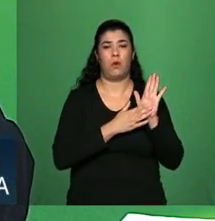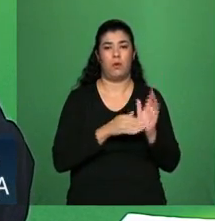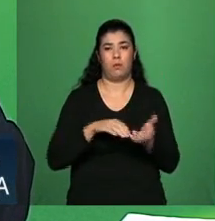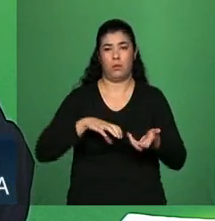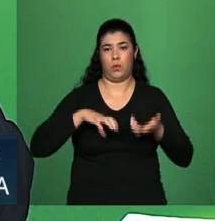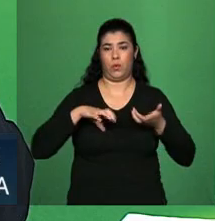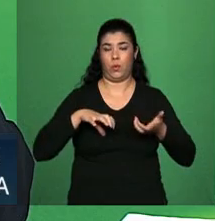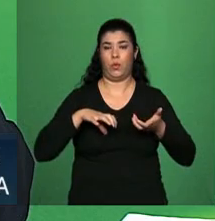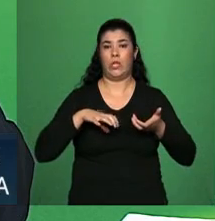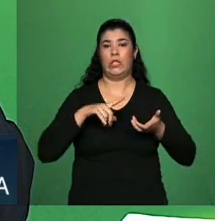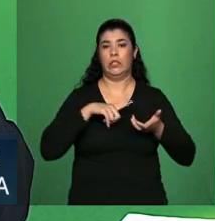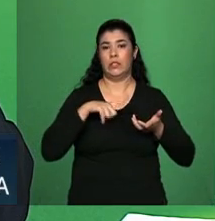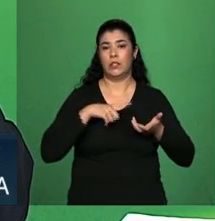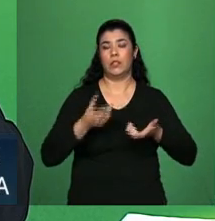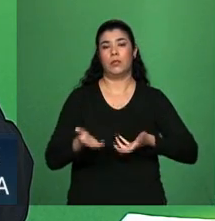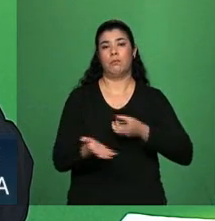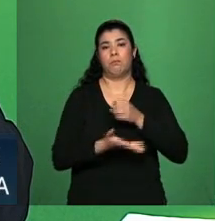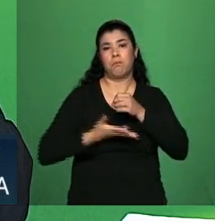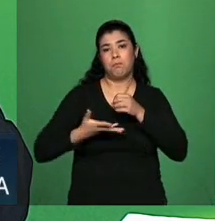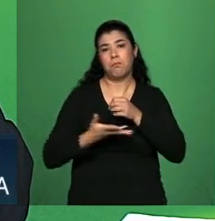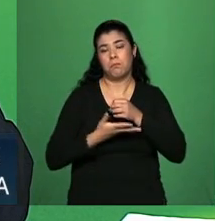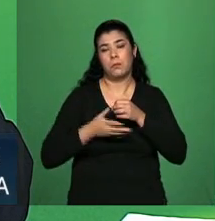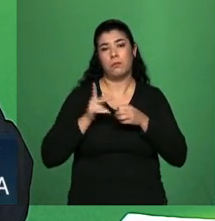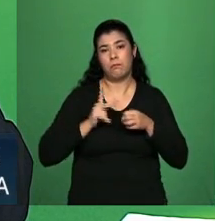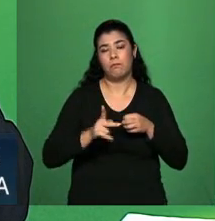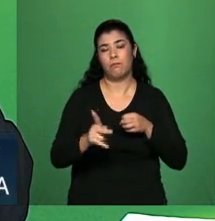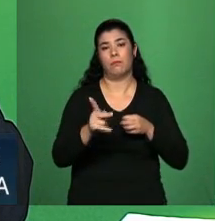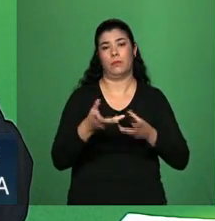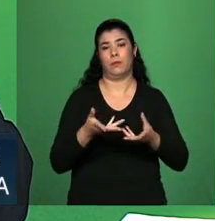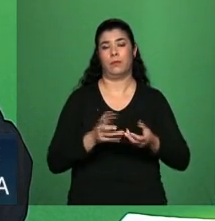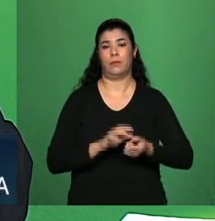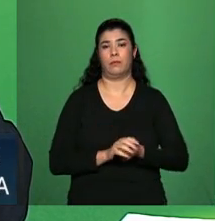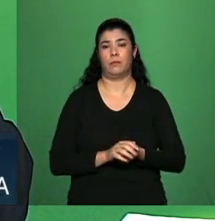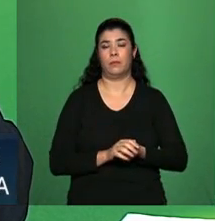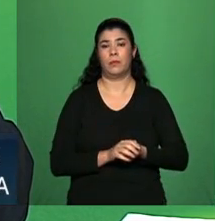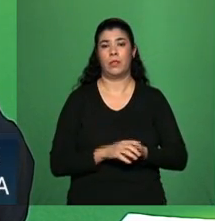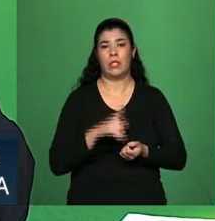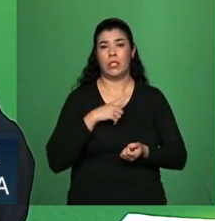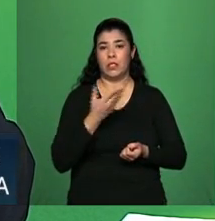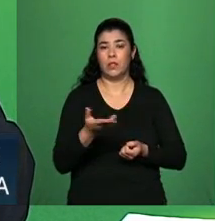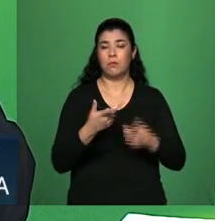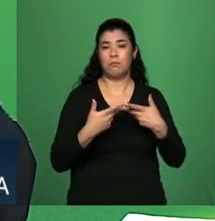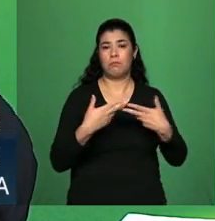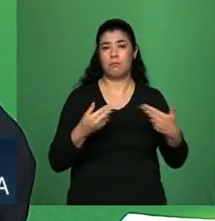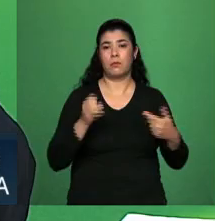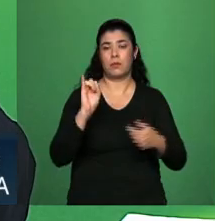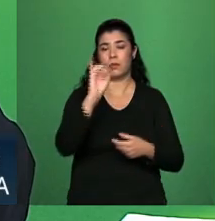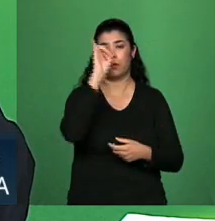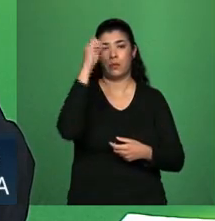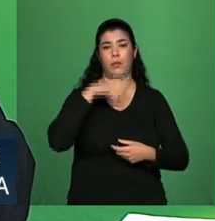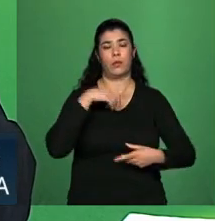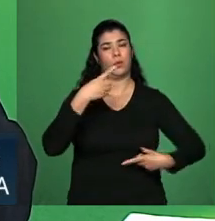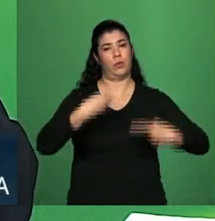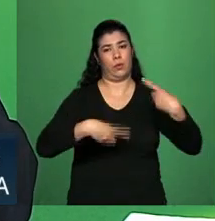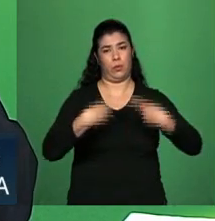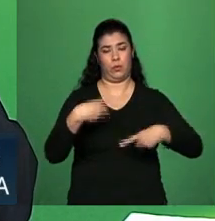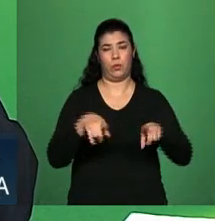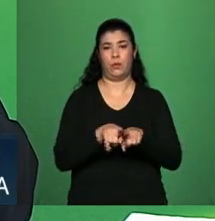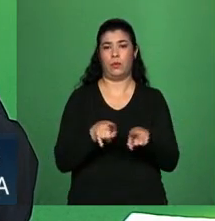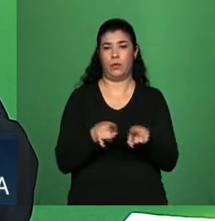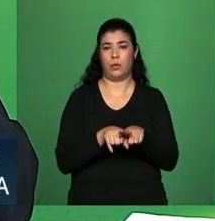sustentável. Entendeu? Então, é um elemento importante na discussão